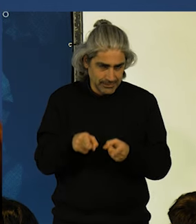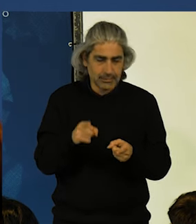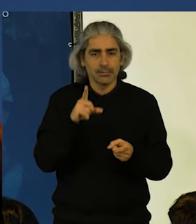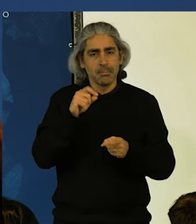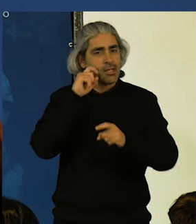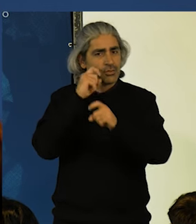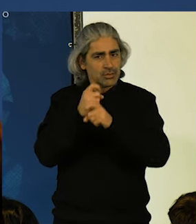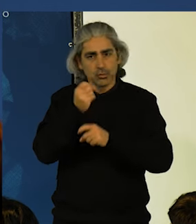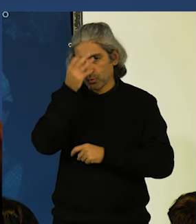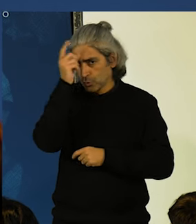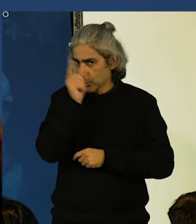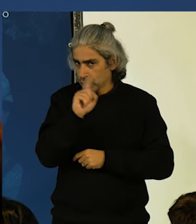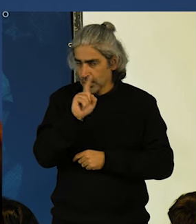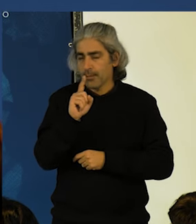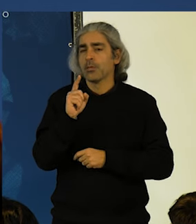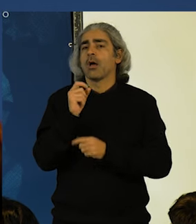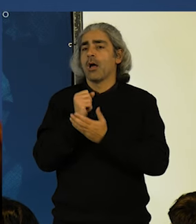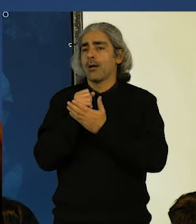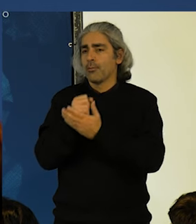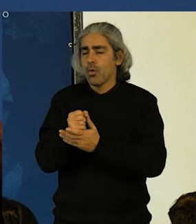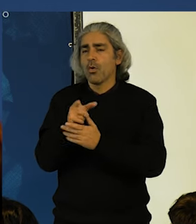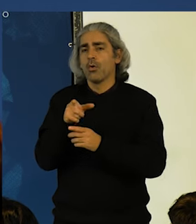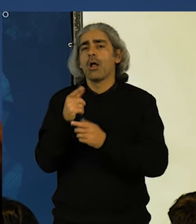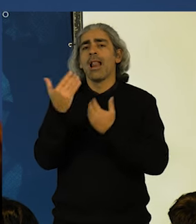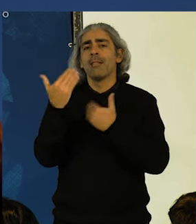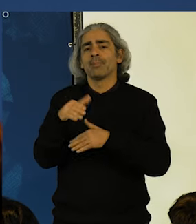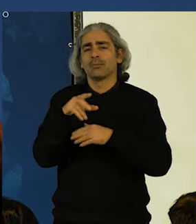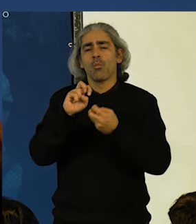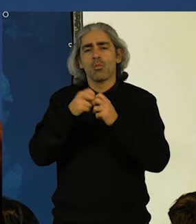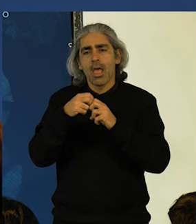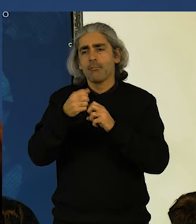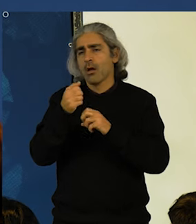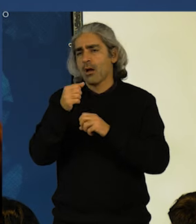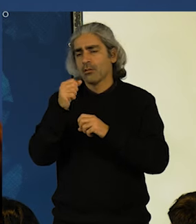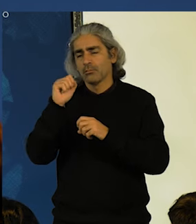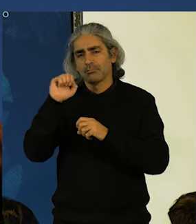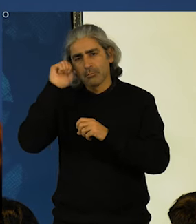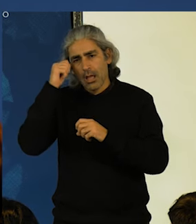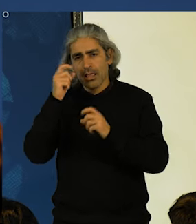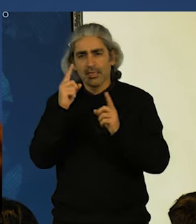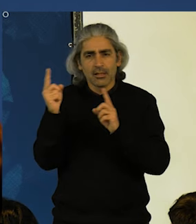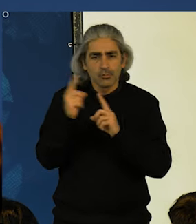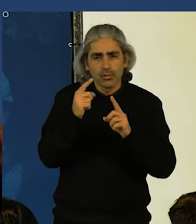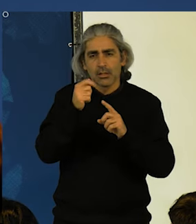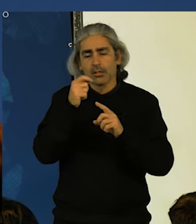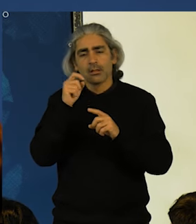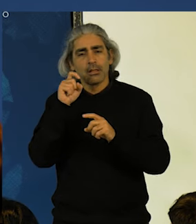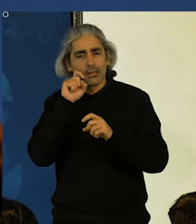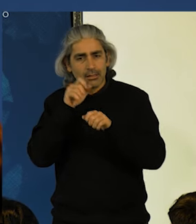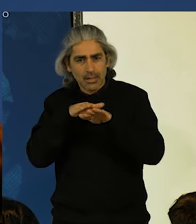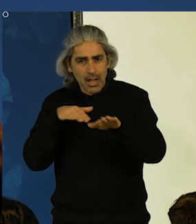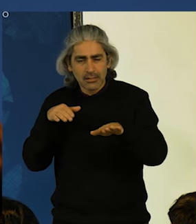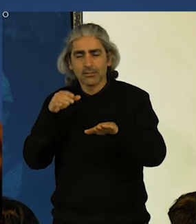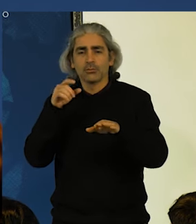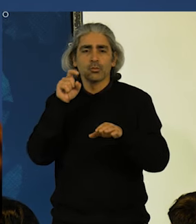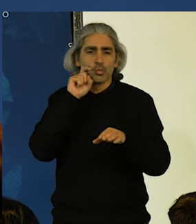não nos esquecemos, respostas ao constrangimento do trânsito, da segurança e aos constrangimentos económicos causados